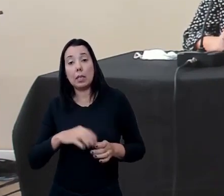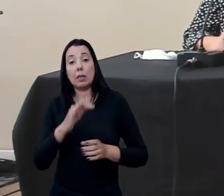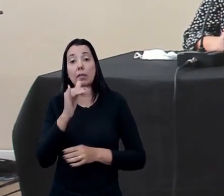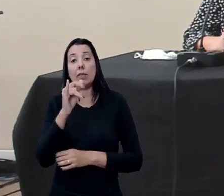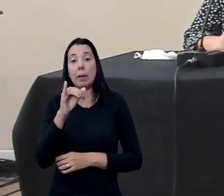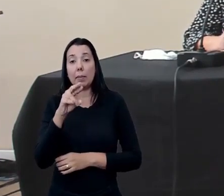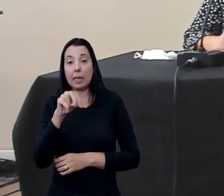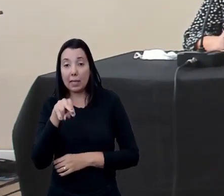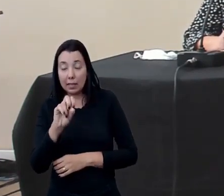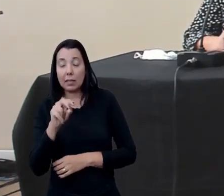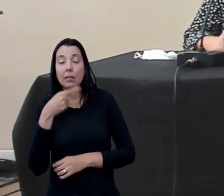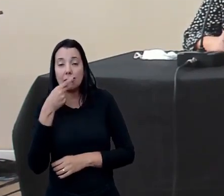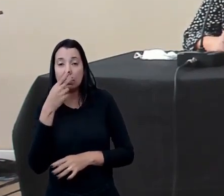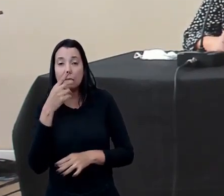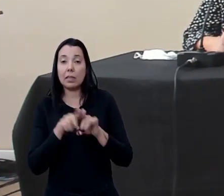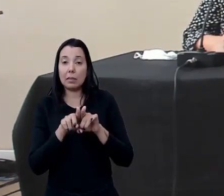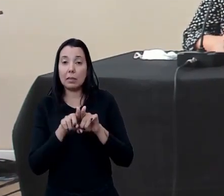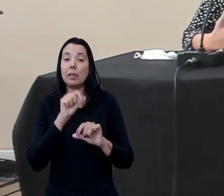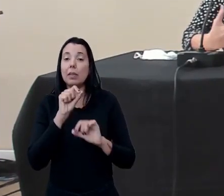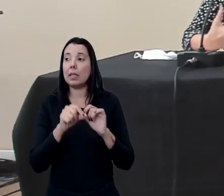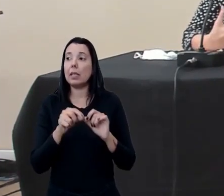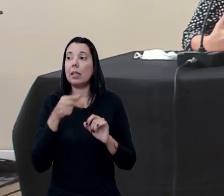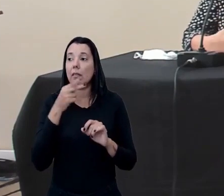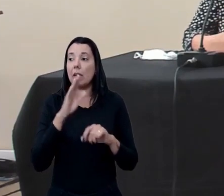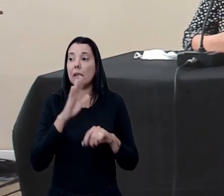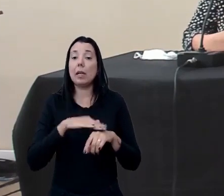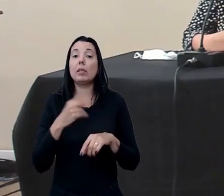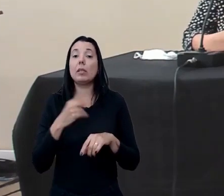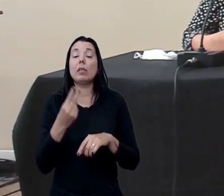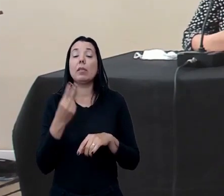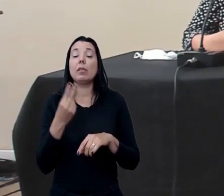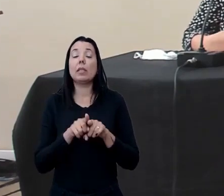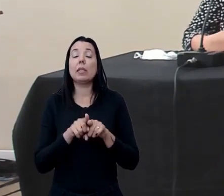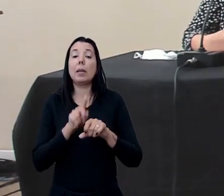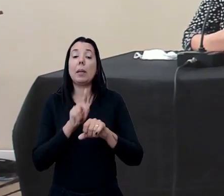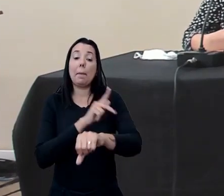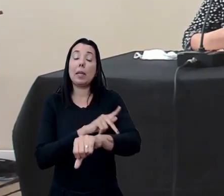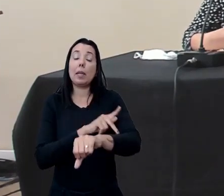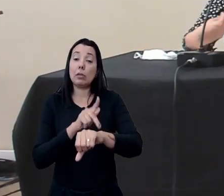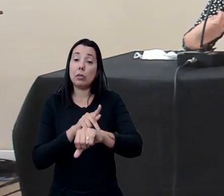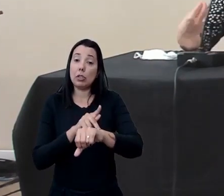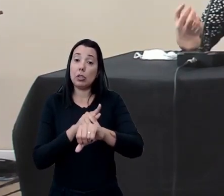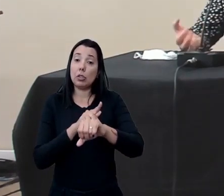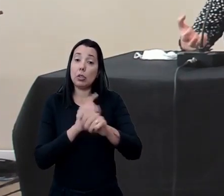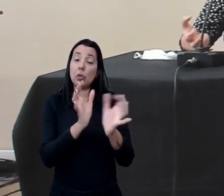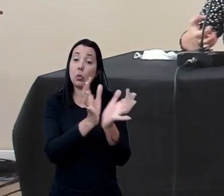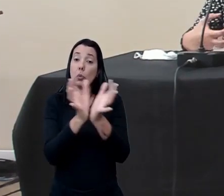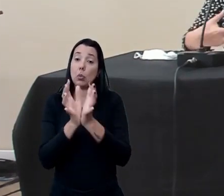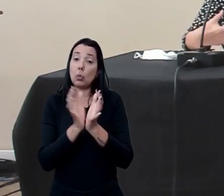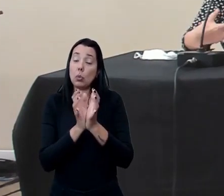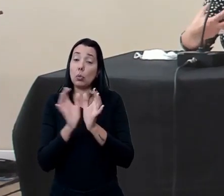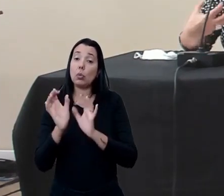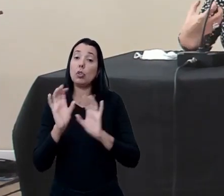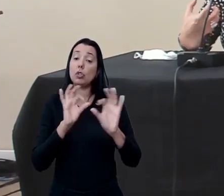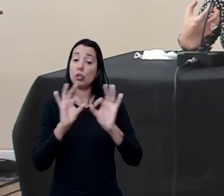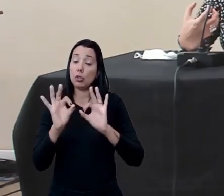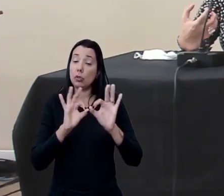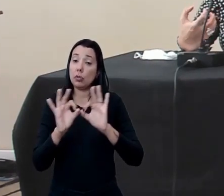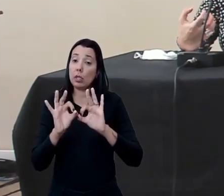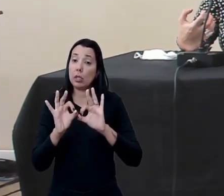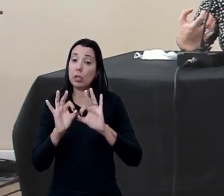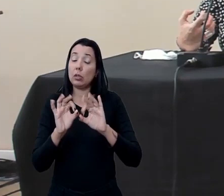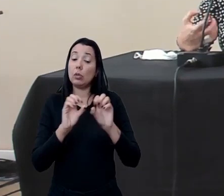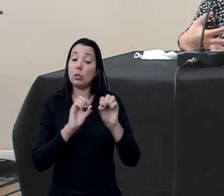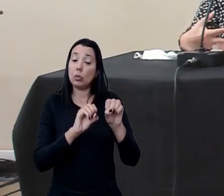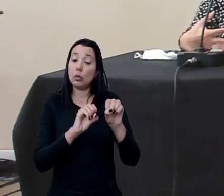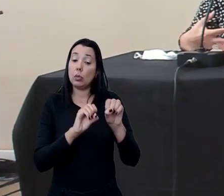já citou e que eu também cito mais uma vez da assessoria pedagógica do núcleo de eventos do núcleo de educação